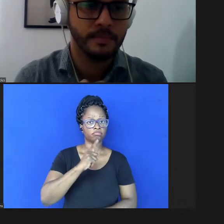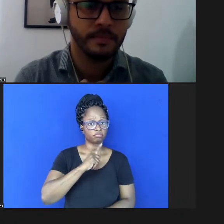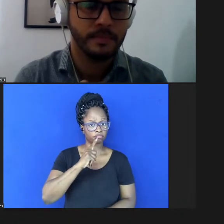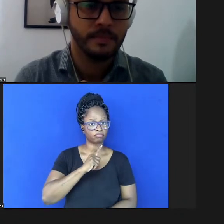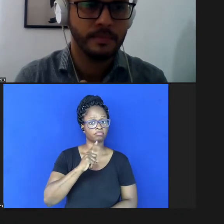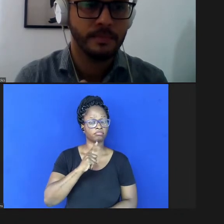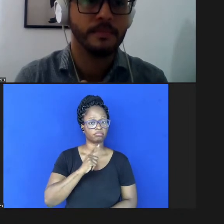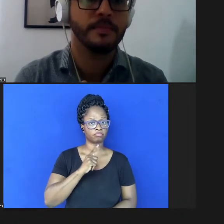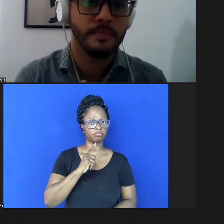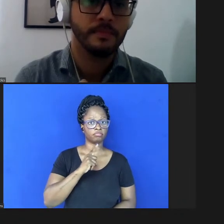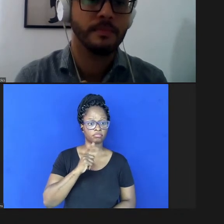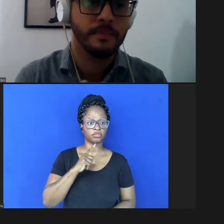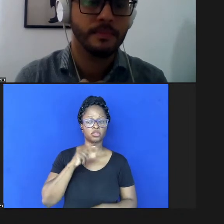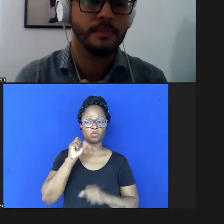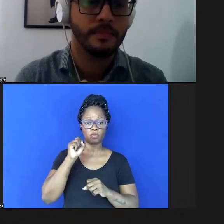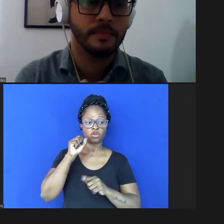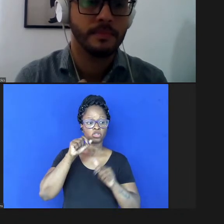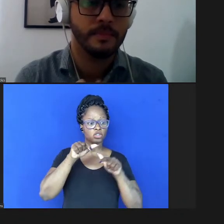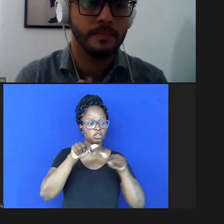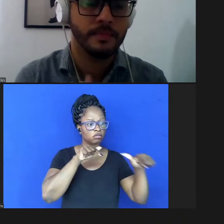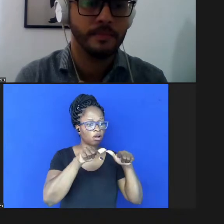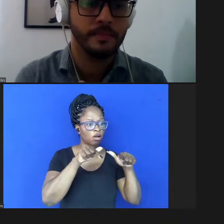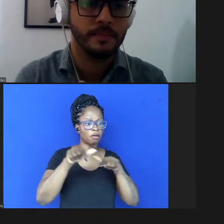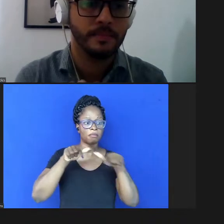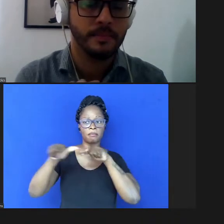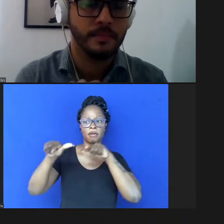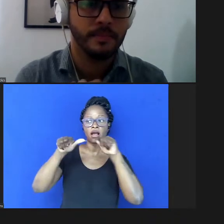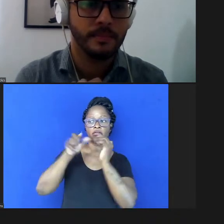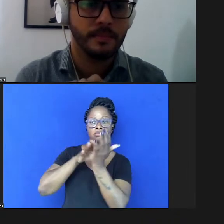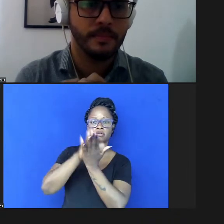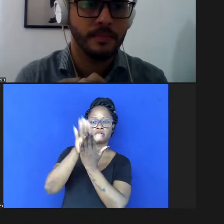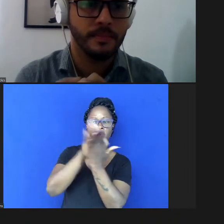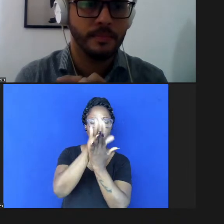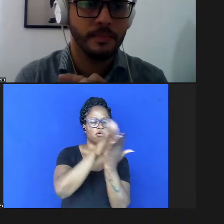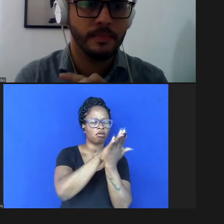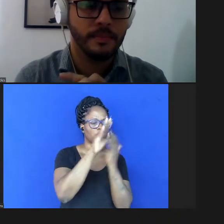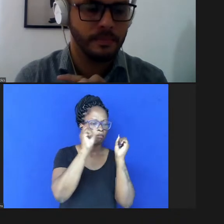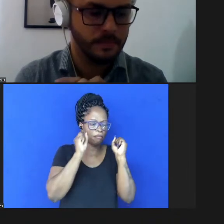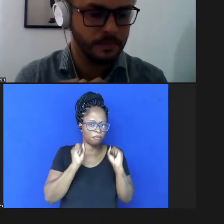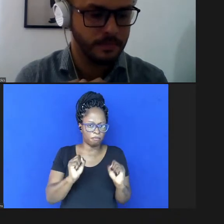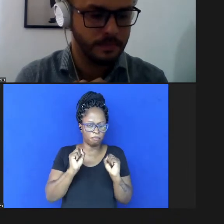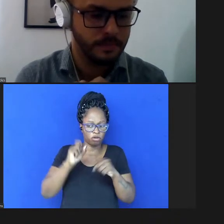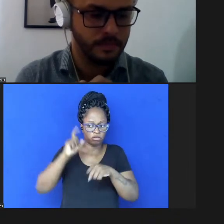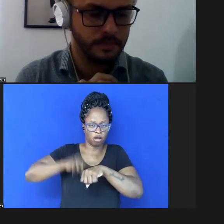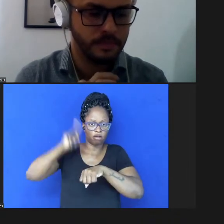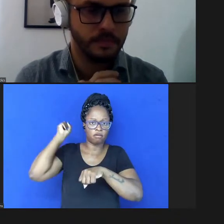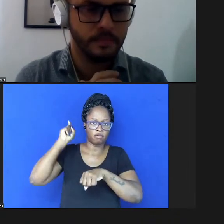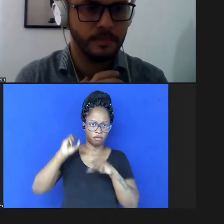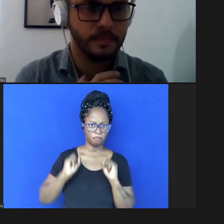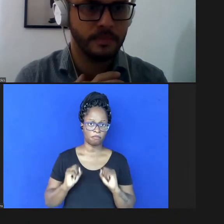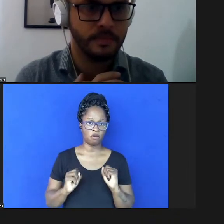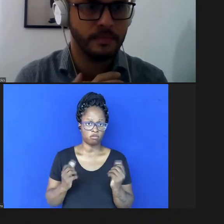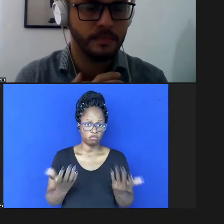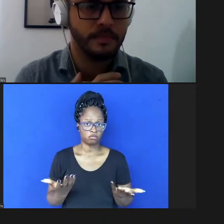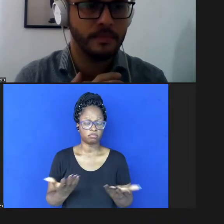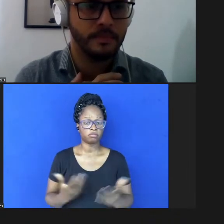pode ter seu trabalho publicado e ter acesso imediato o